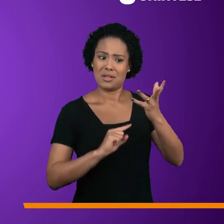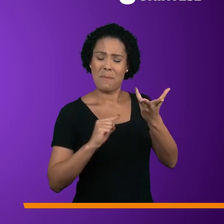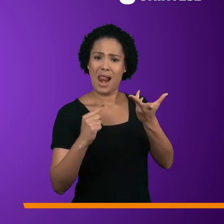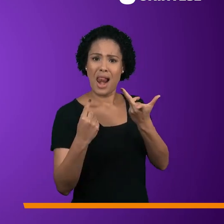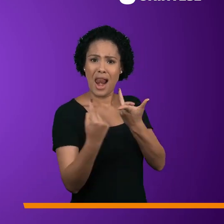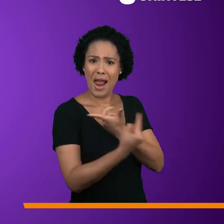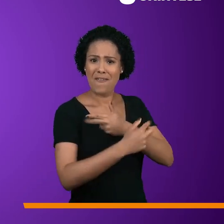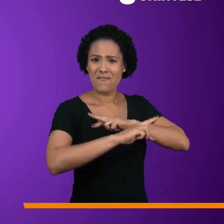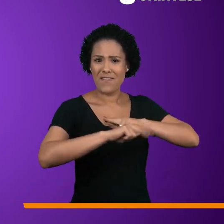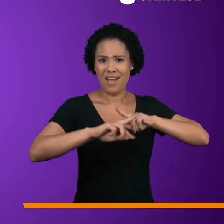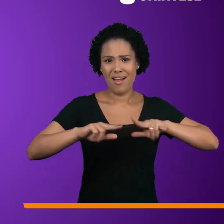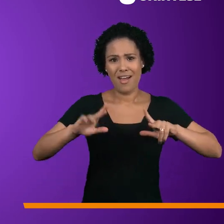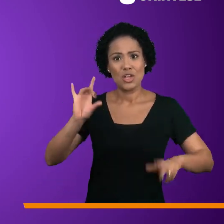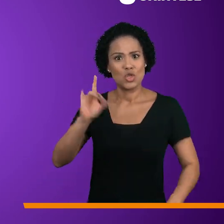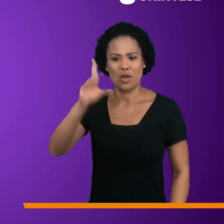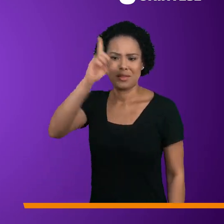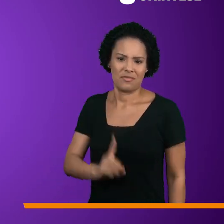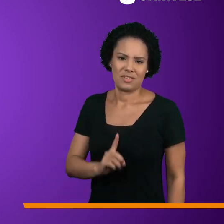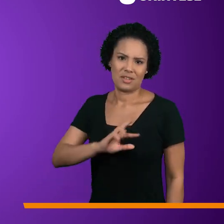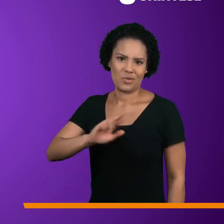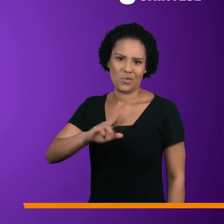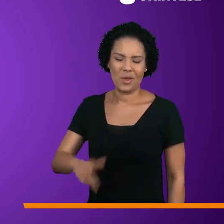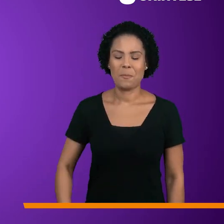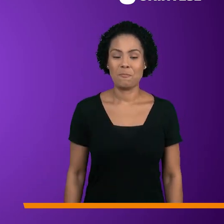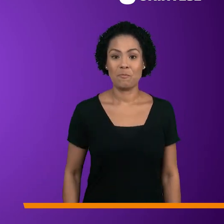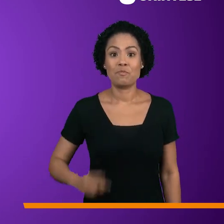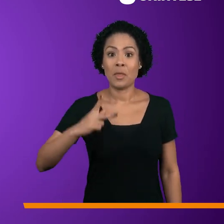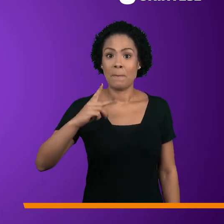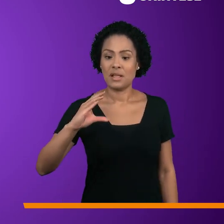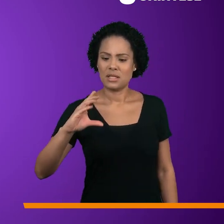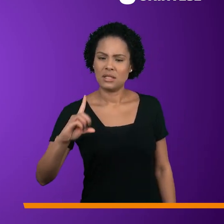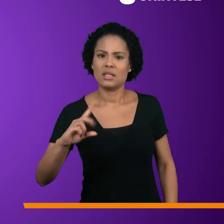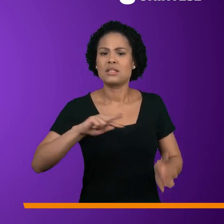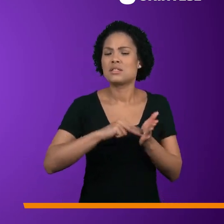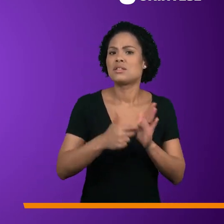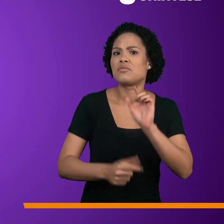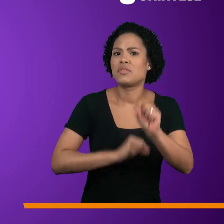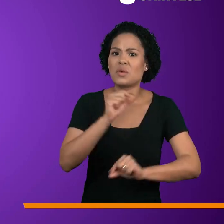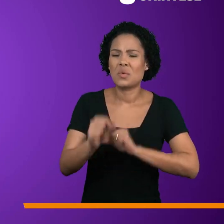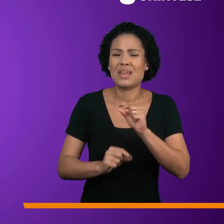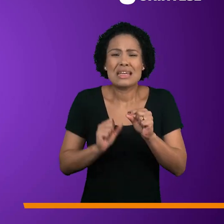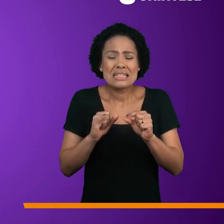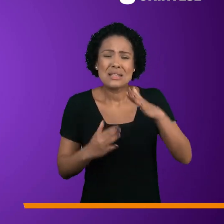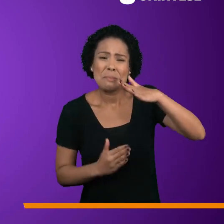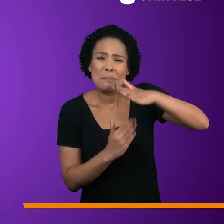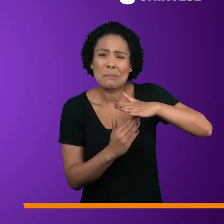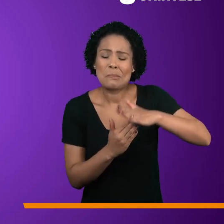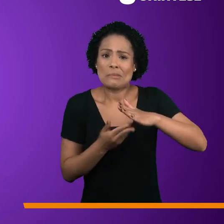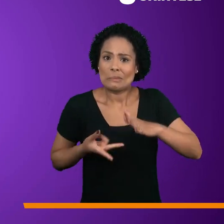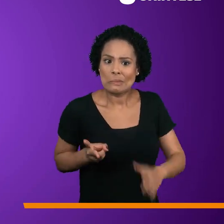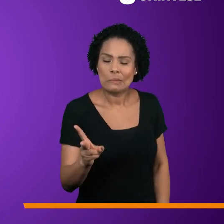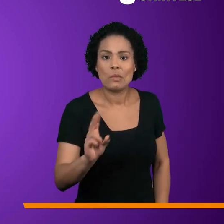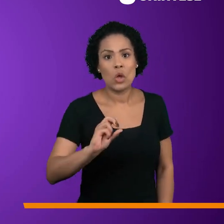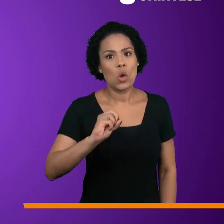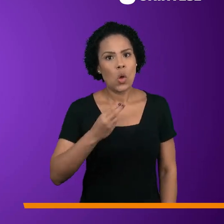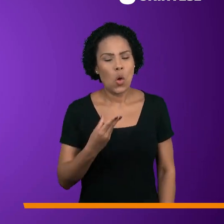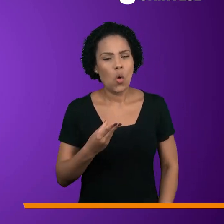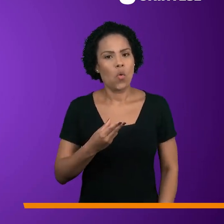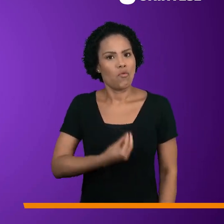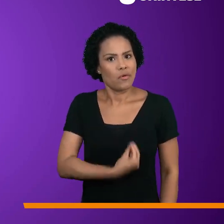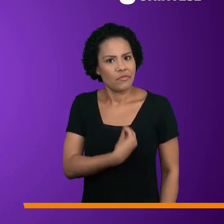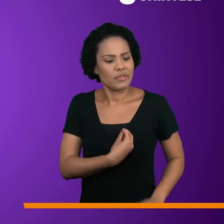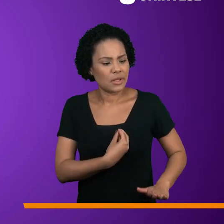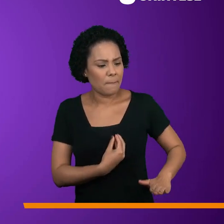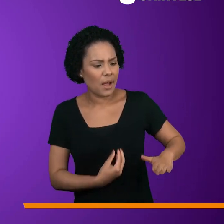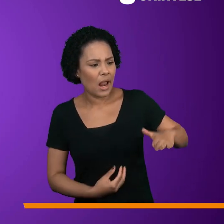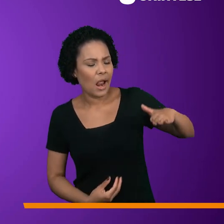dentre tantas outras. São enquadradas como PCD as pessoas que nasceram com alguma limitação permanente ou que adquiriram ao